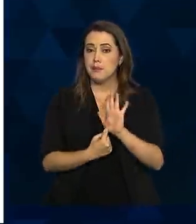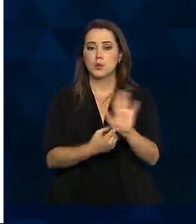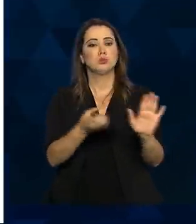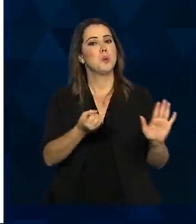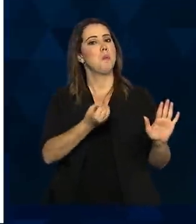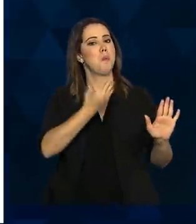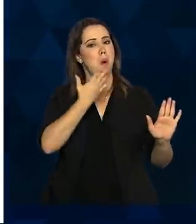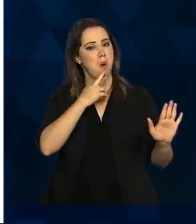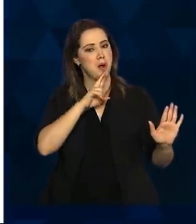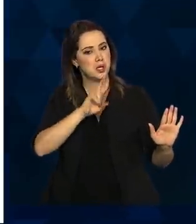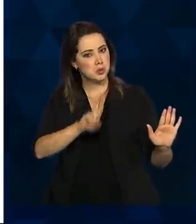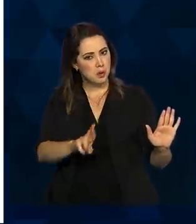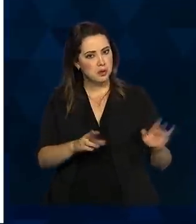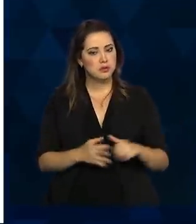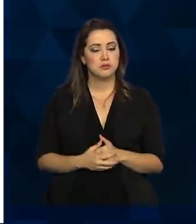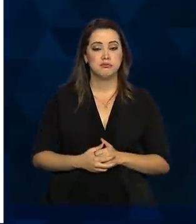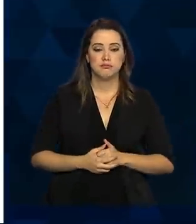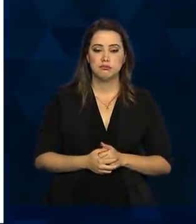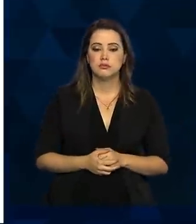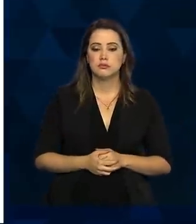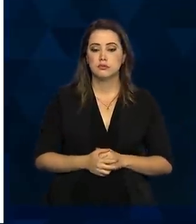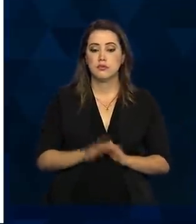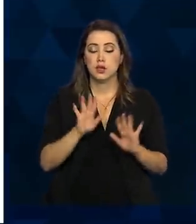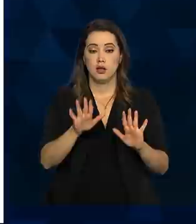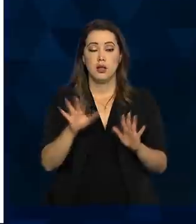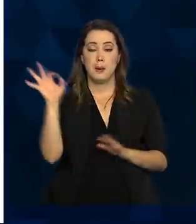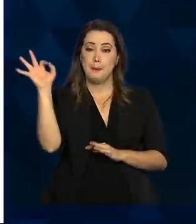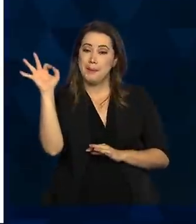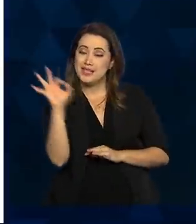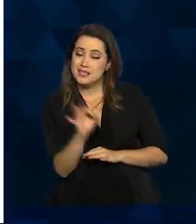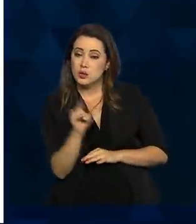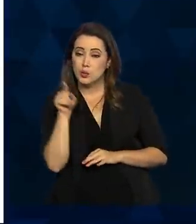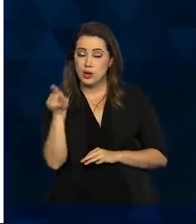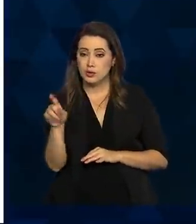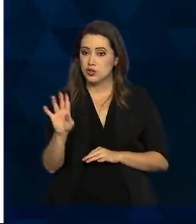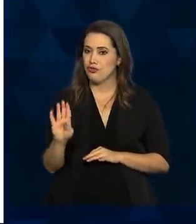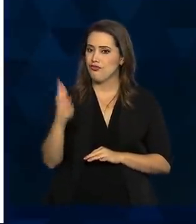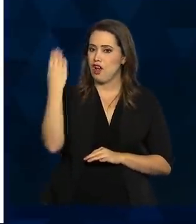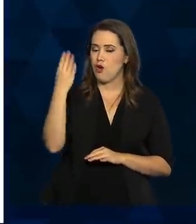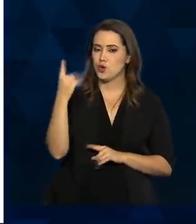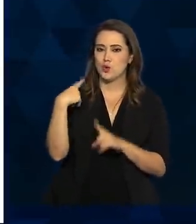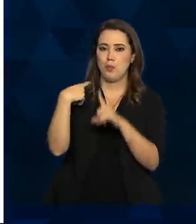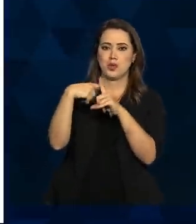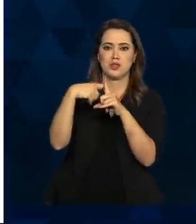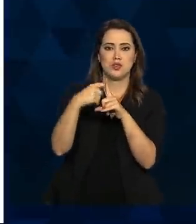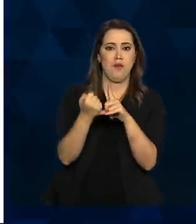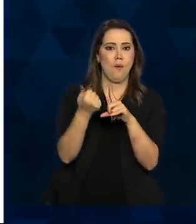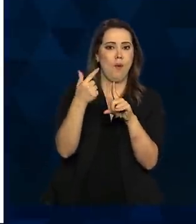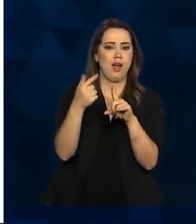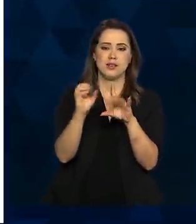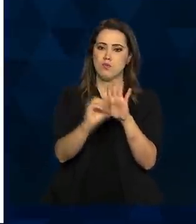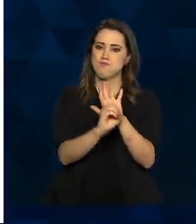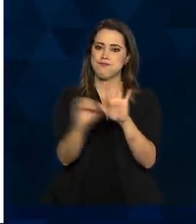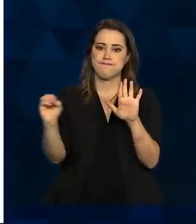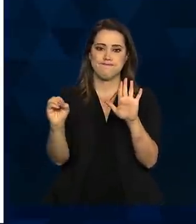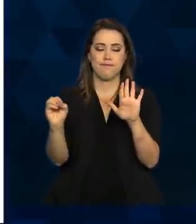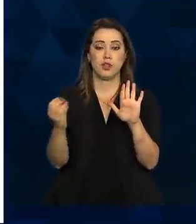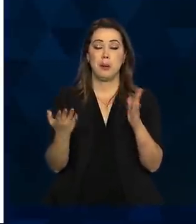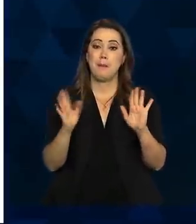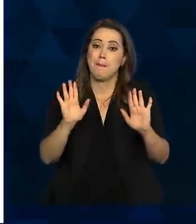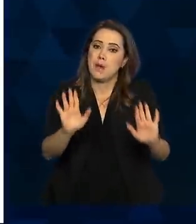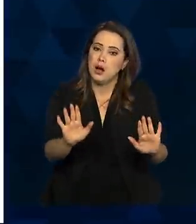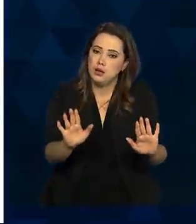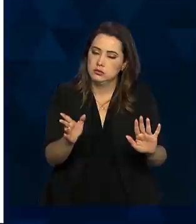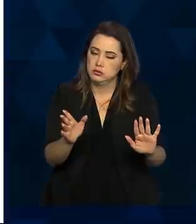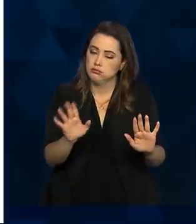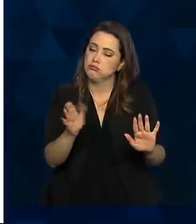ótimos resultados de validação. A probabilidade de um teste falso positivo é praticamente nula. Mas,